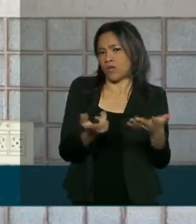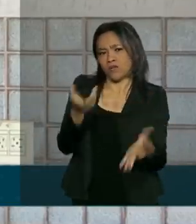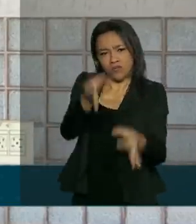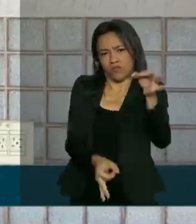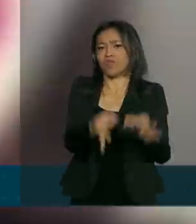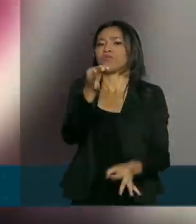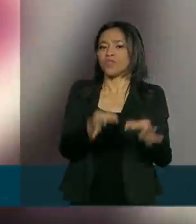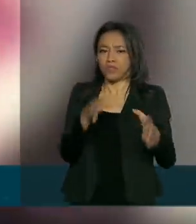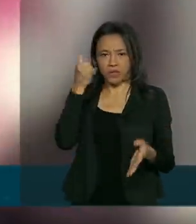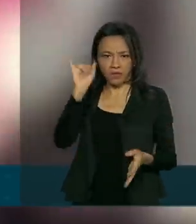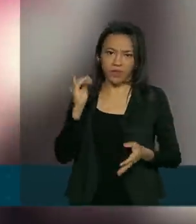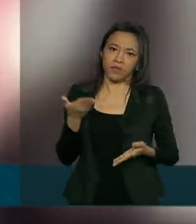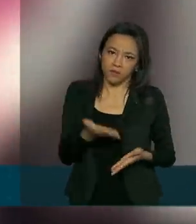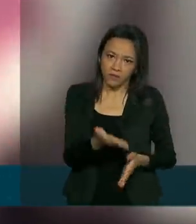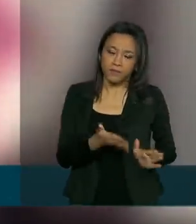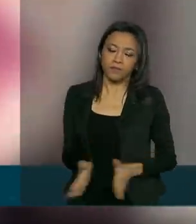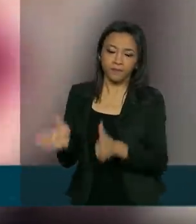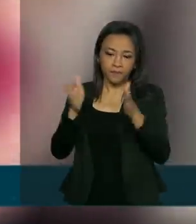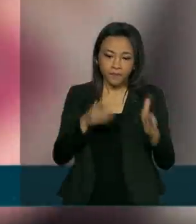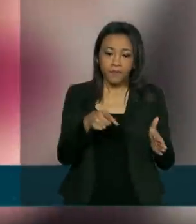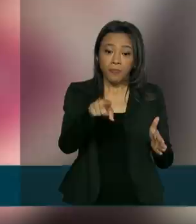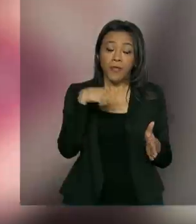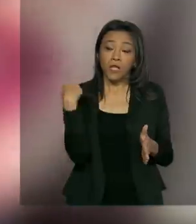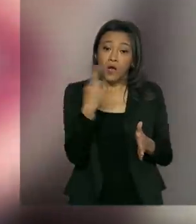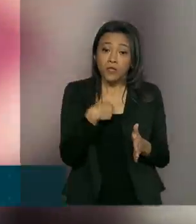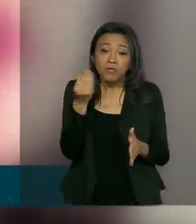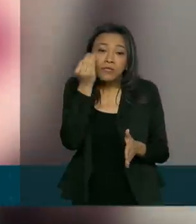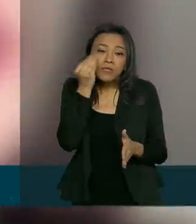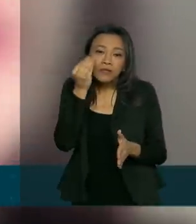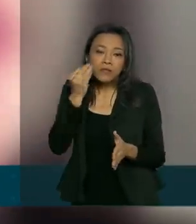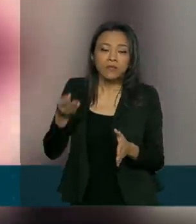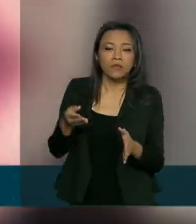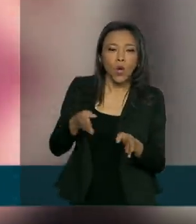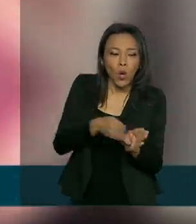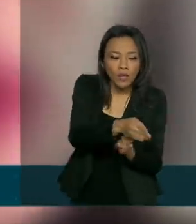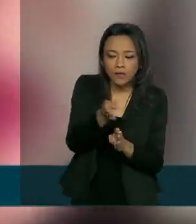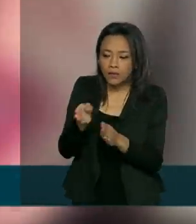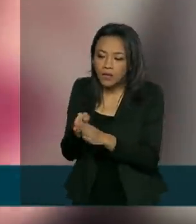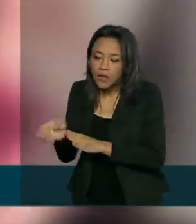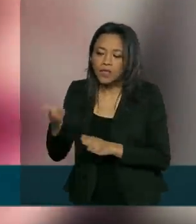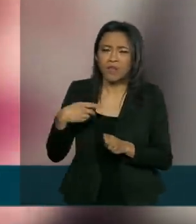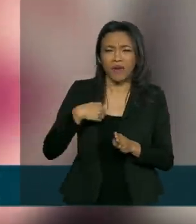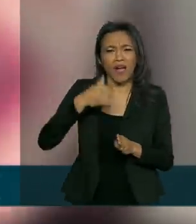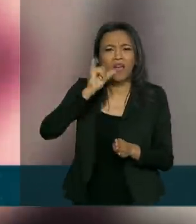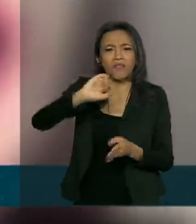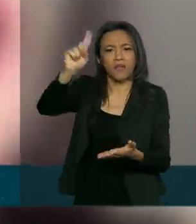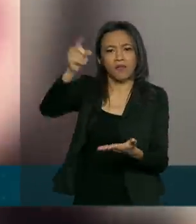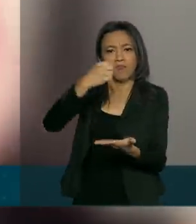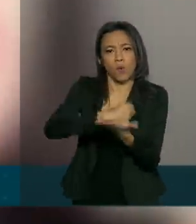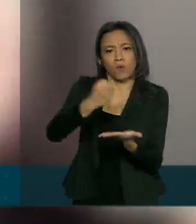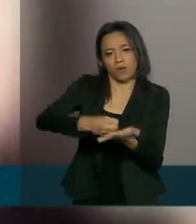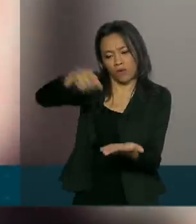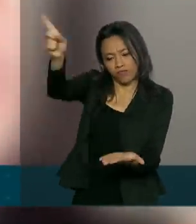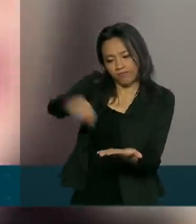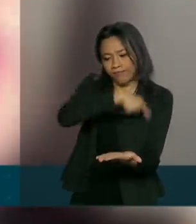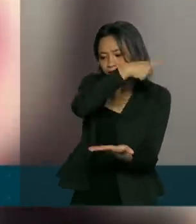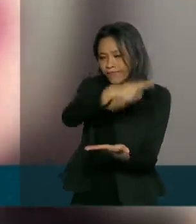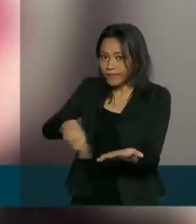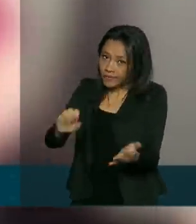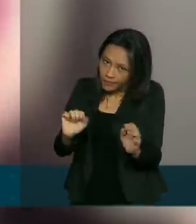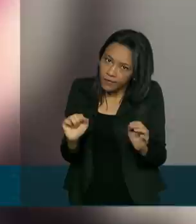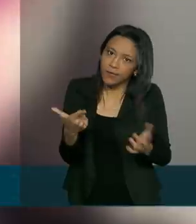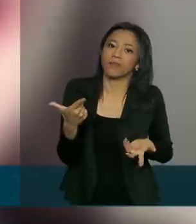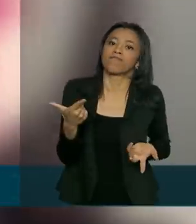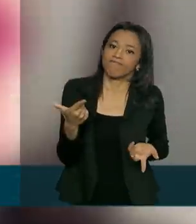judiciais. A gente está tentando aqui trazer algumas alternativas para evitar a rescisão contratual. Agora, isso é claro